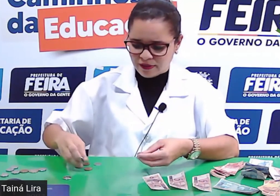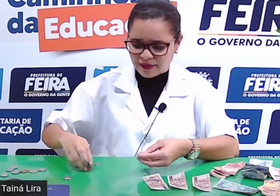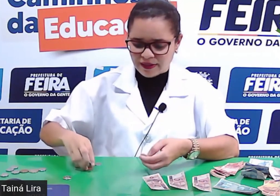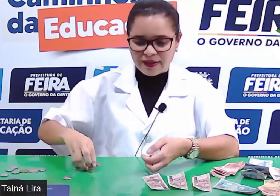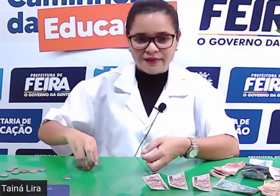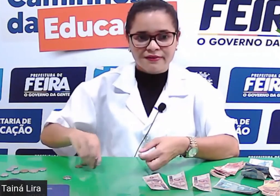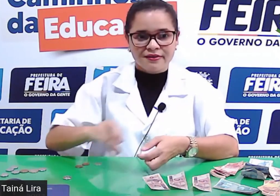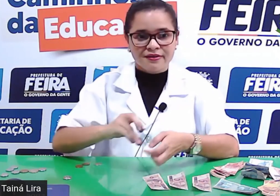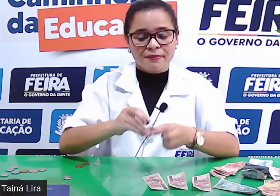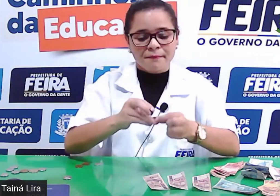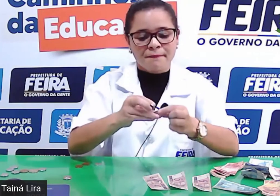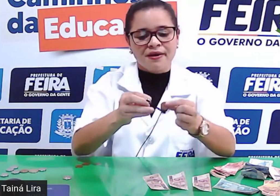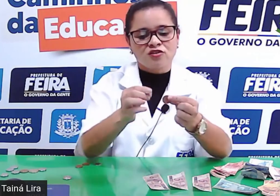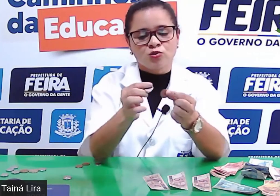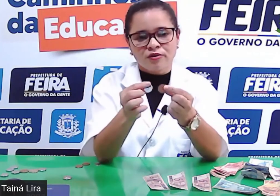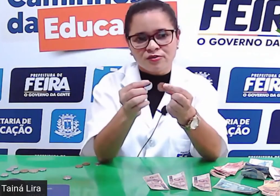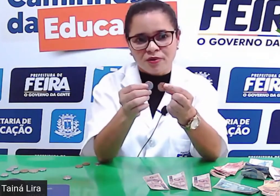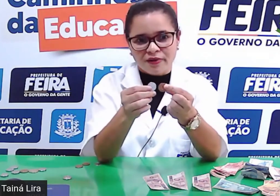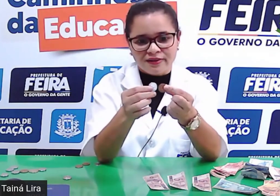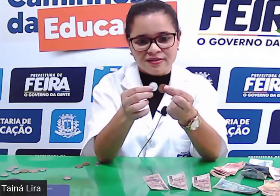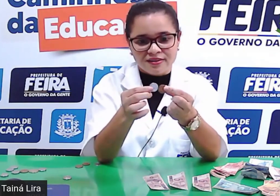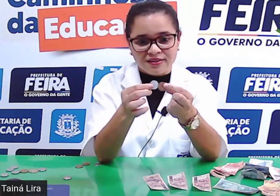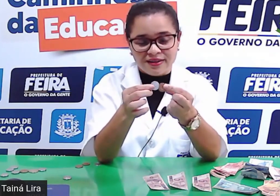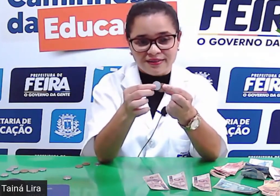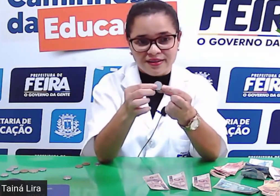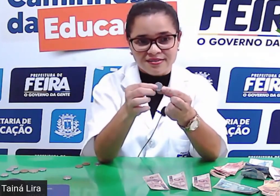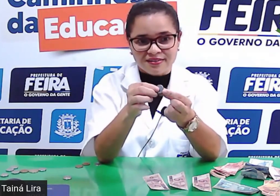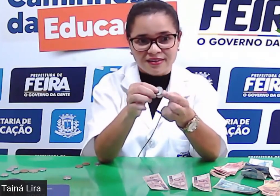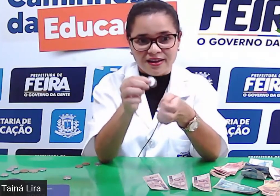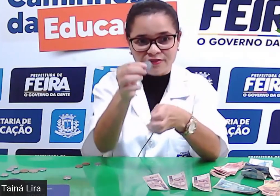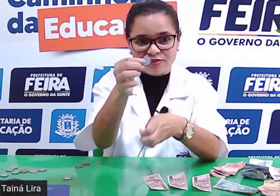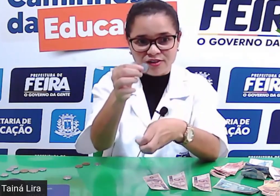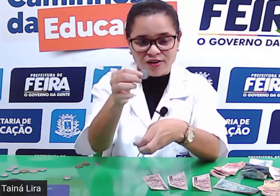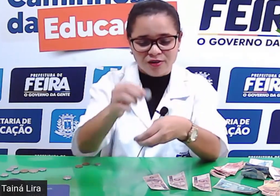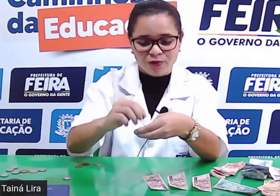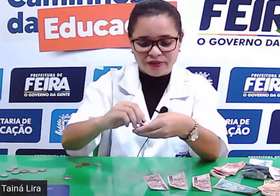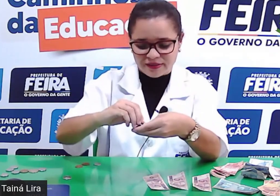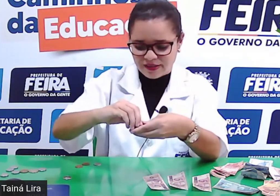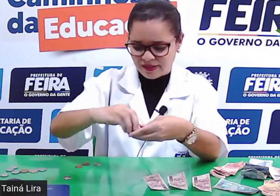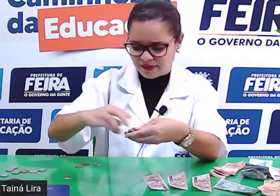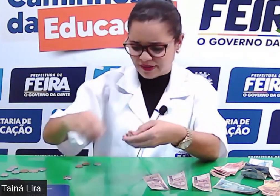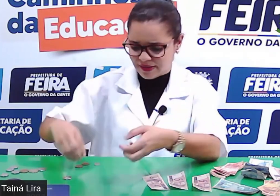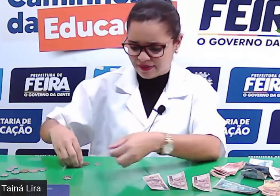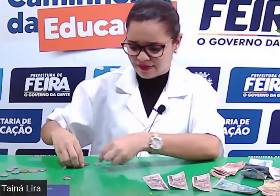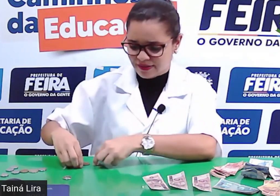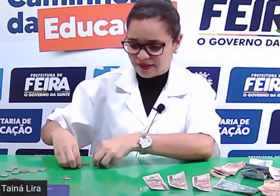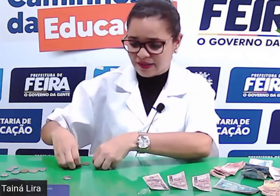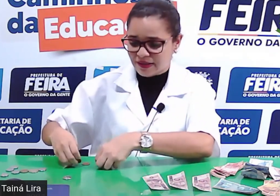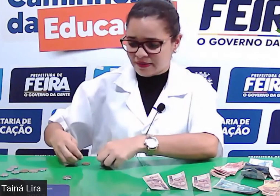olha lá, mais duas moedas aqui dá 10 centavos, 80,